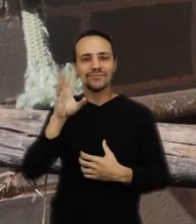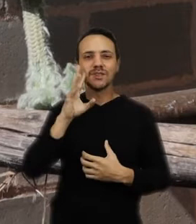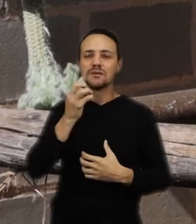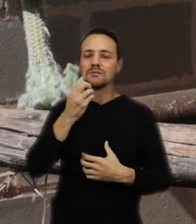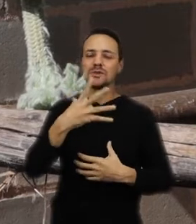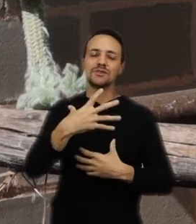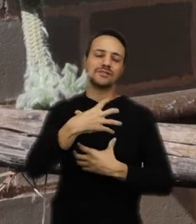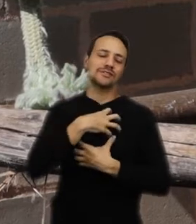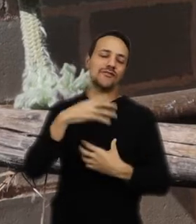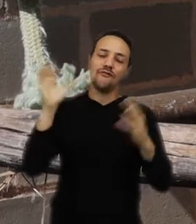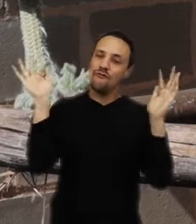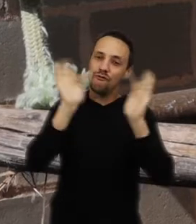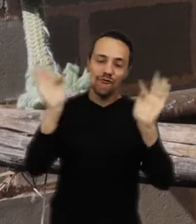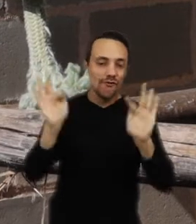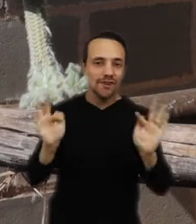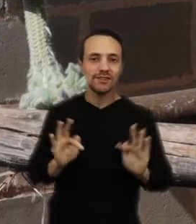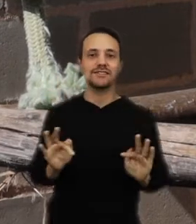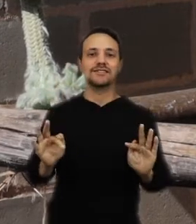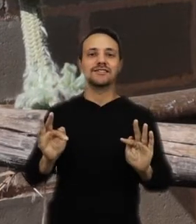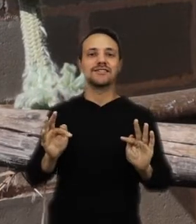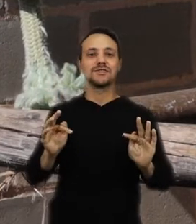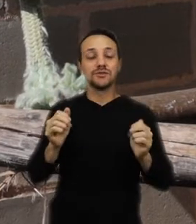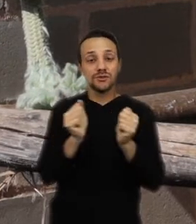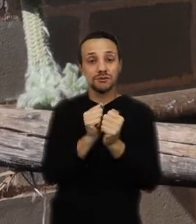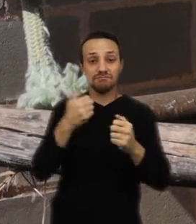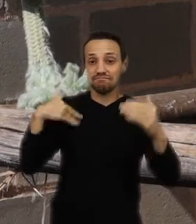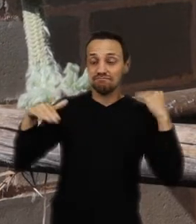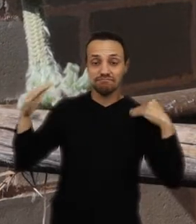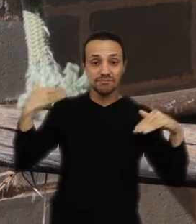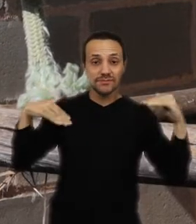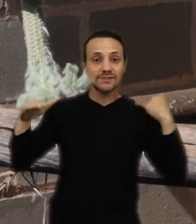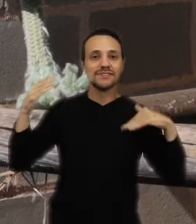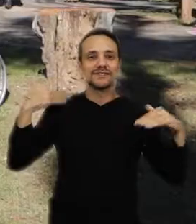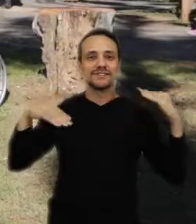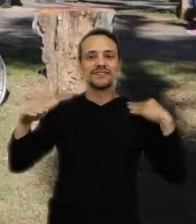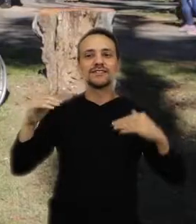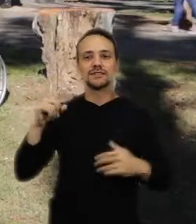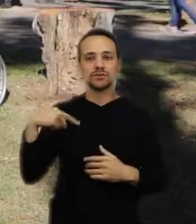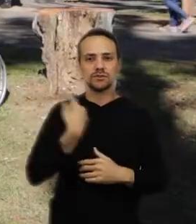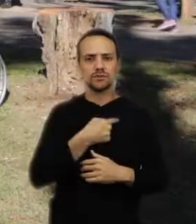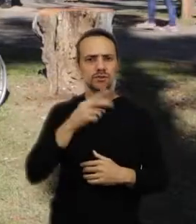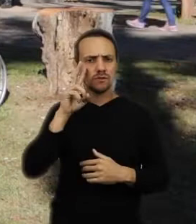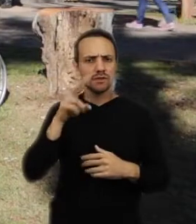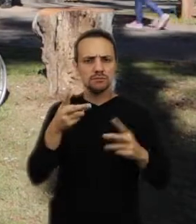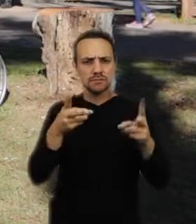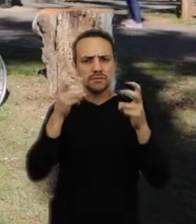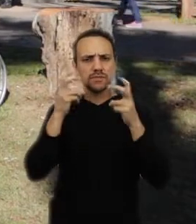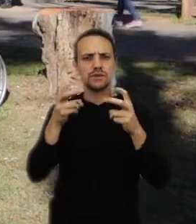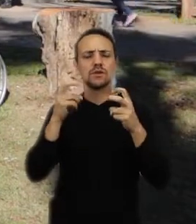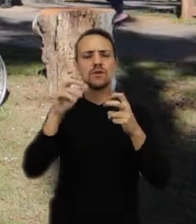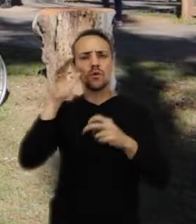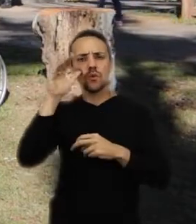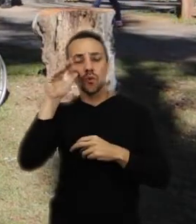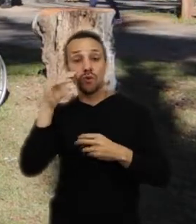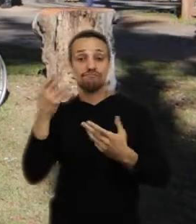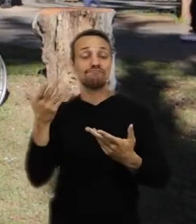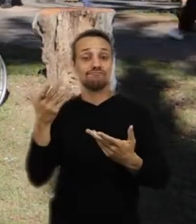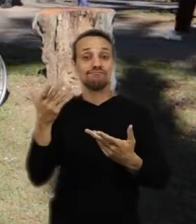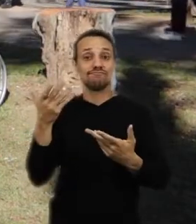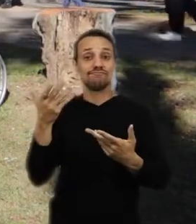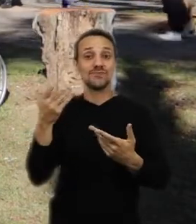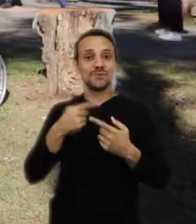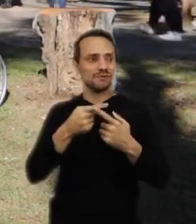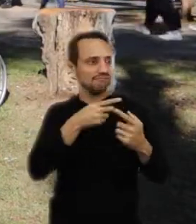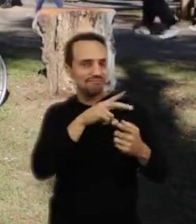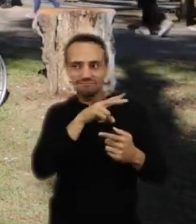muito feliz com esse passeio, ficou muito feliz com esse passeio. O a gente vê, assim, é a curiosidade, né? O